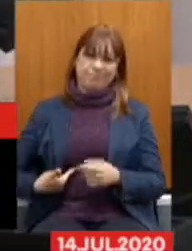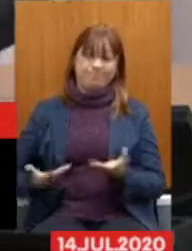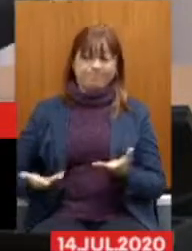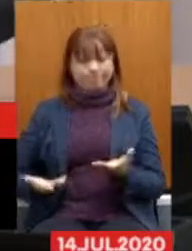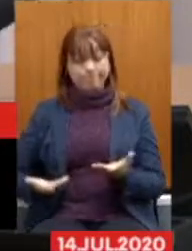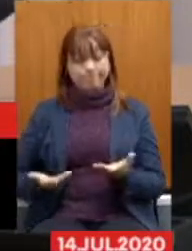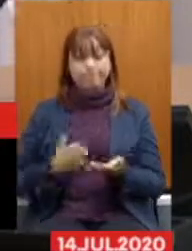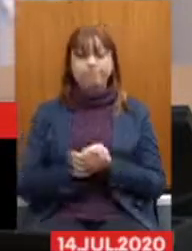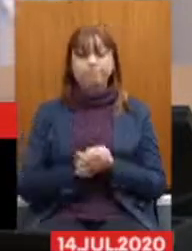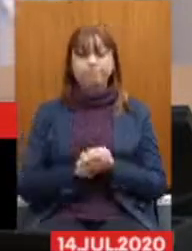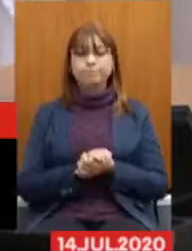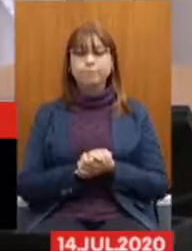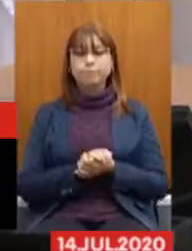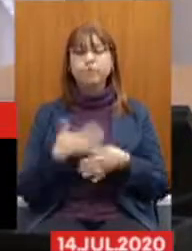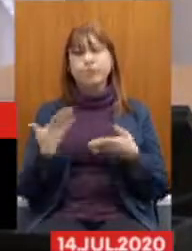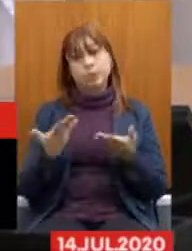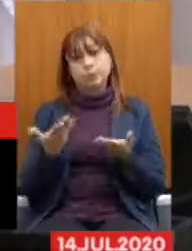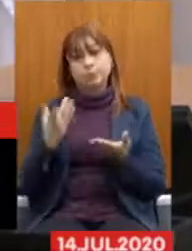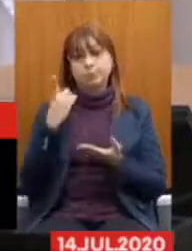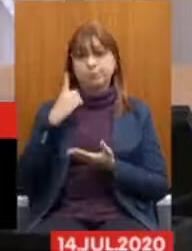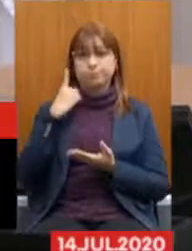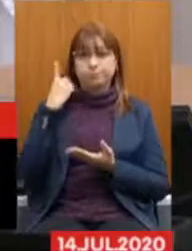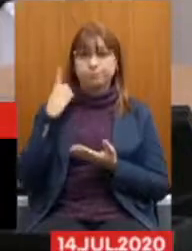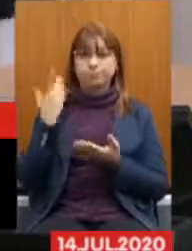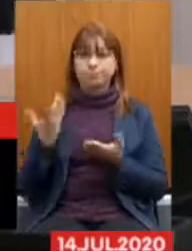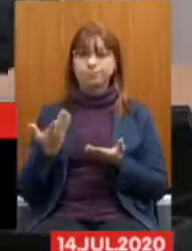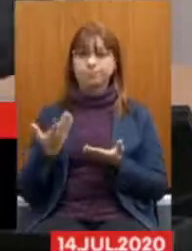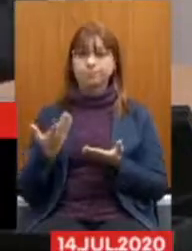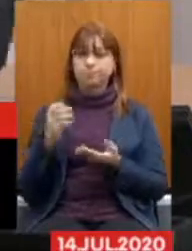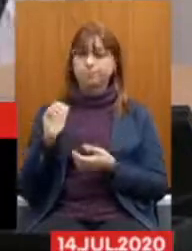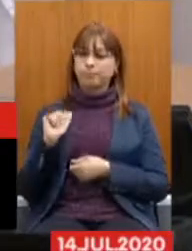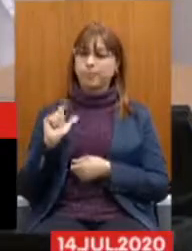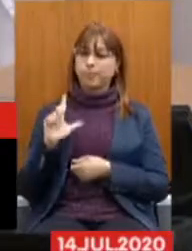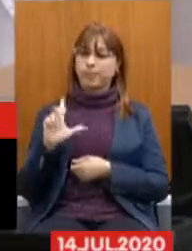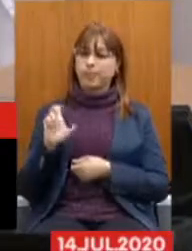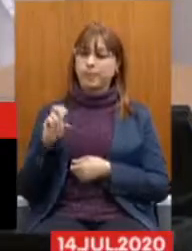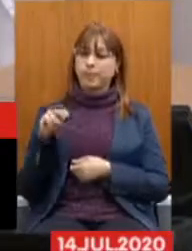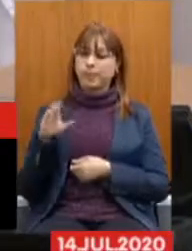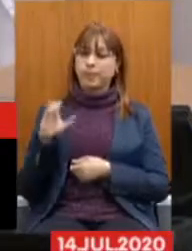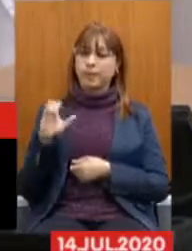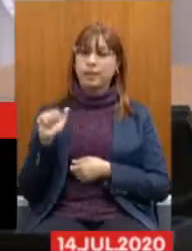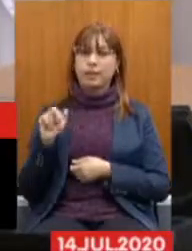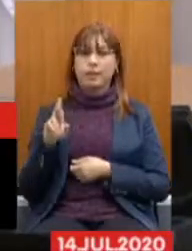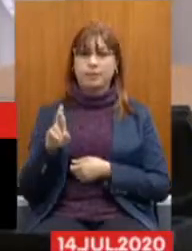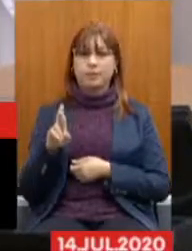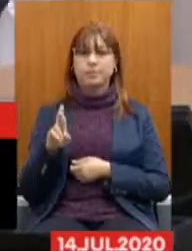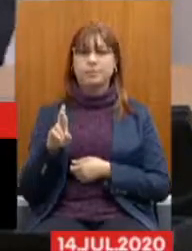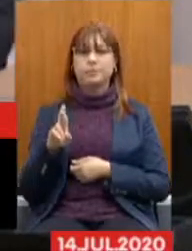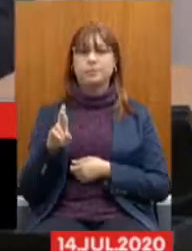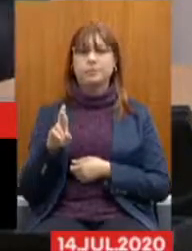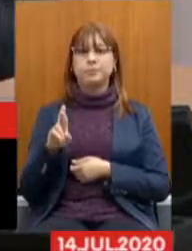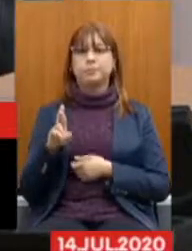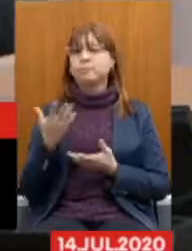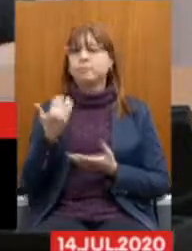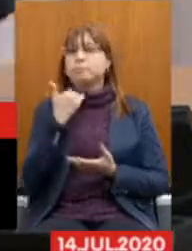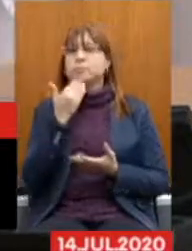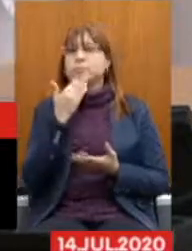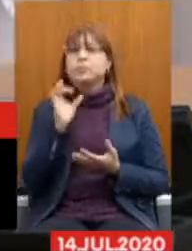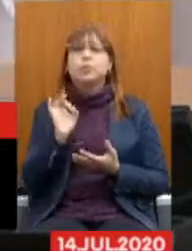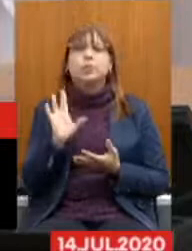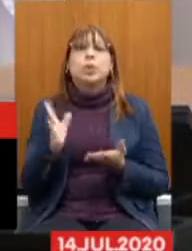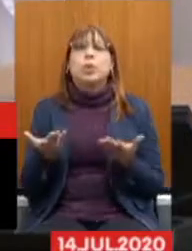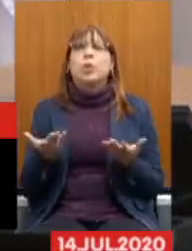E aí, deputado Alencar da Silveira, não basta só